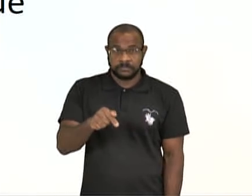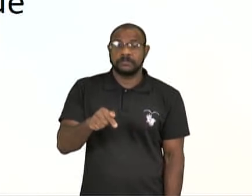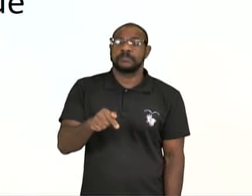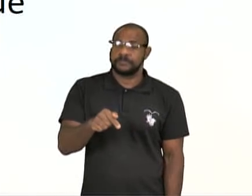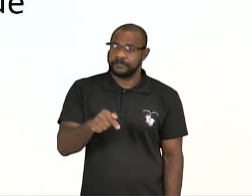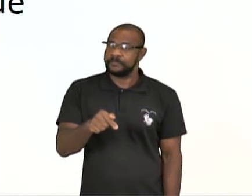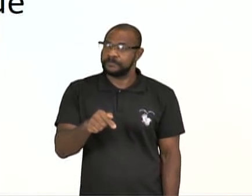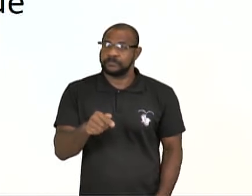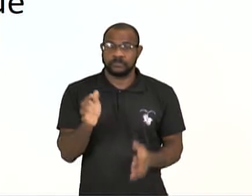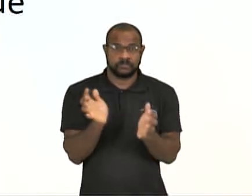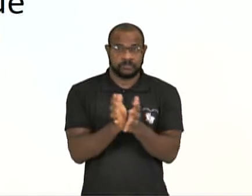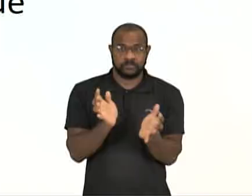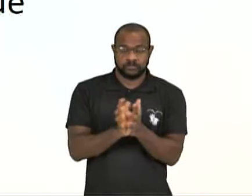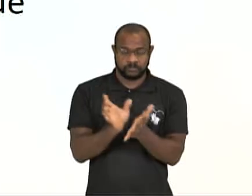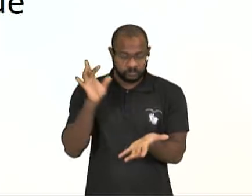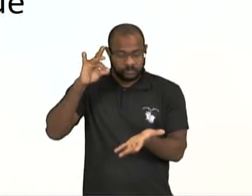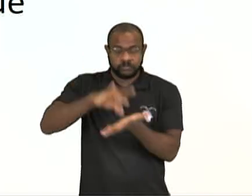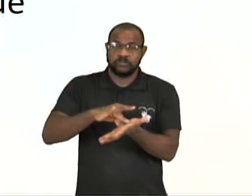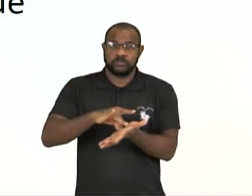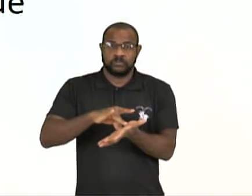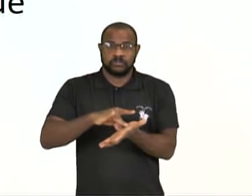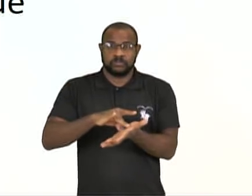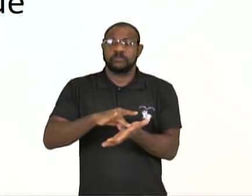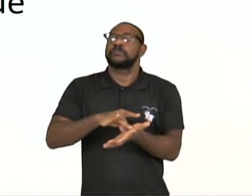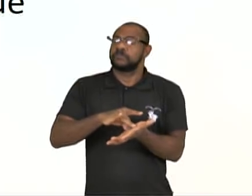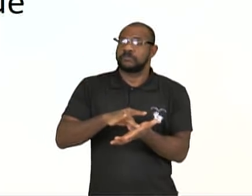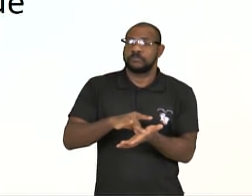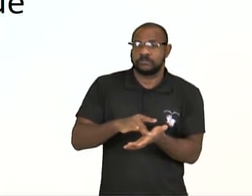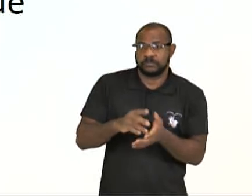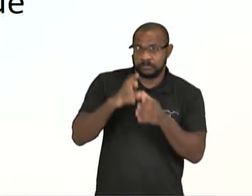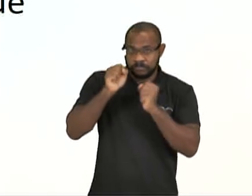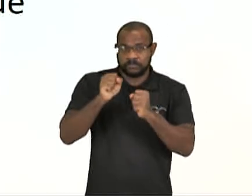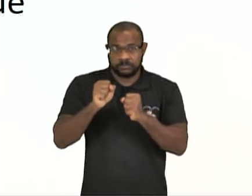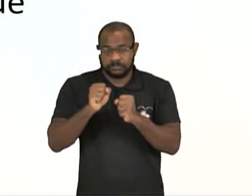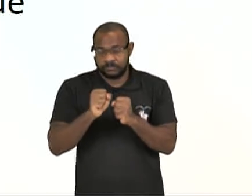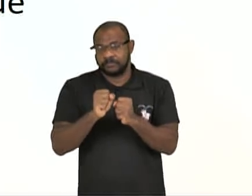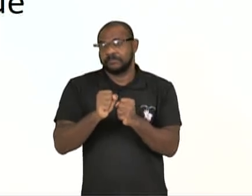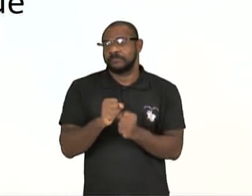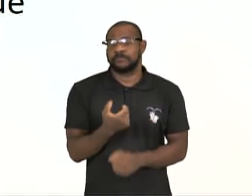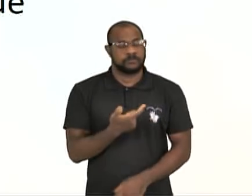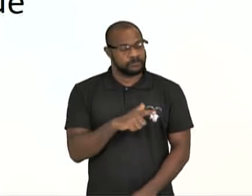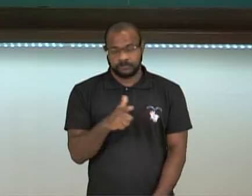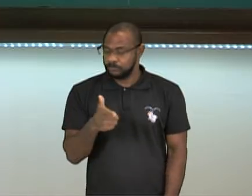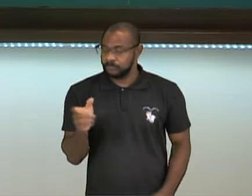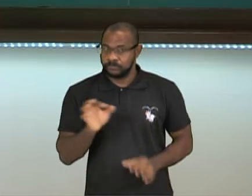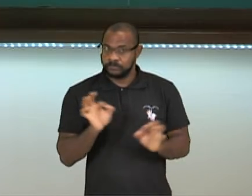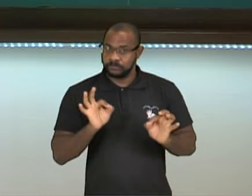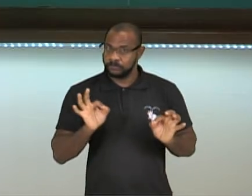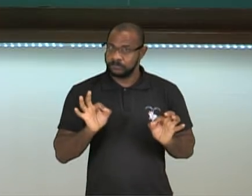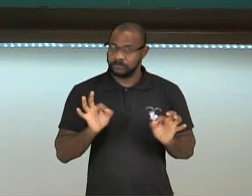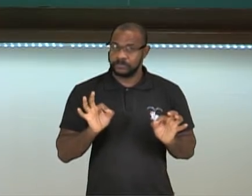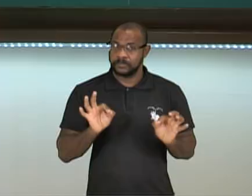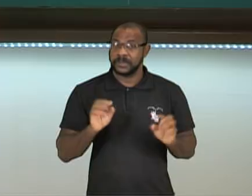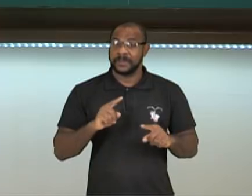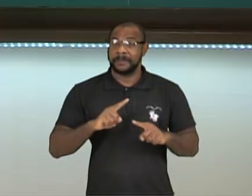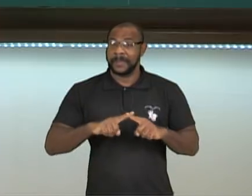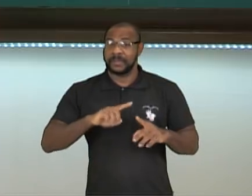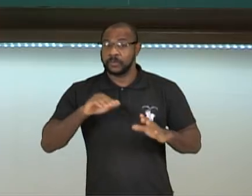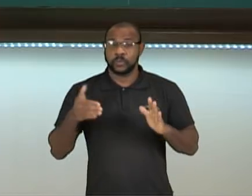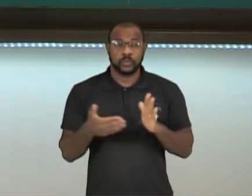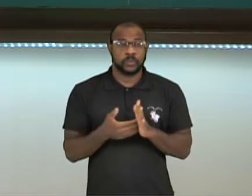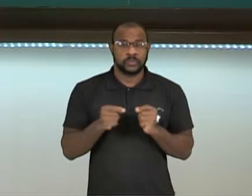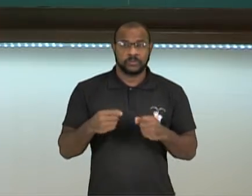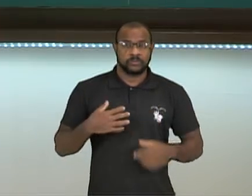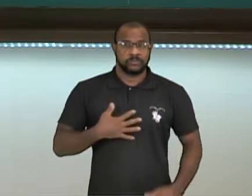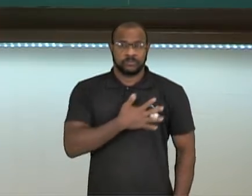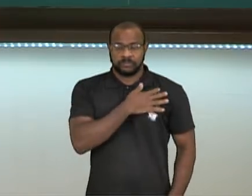armado oficialmente deixou de existir. Assim eles falam. Mas todo mundo que fala